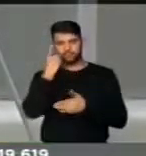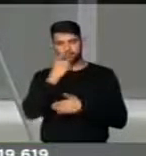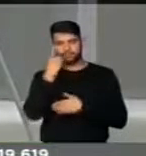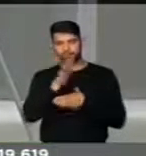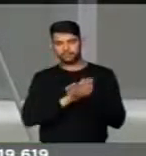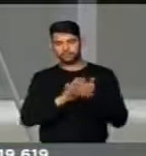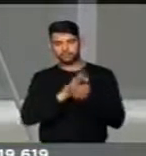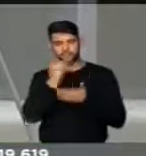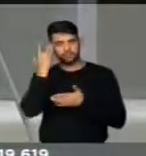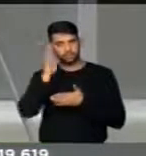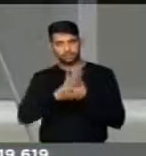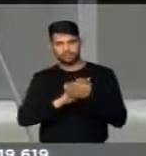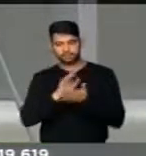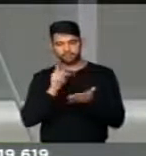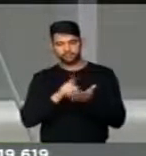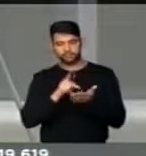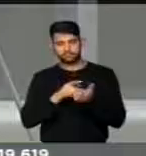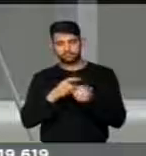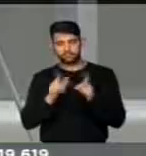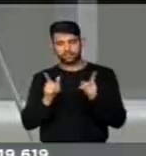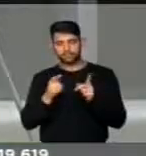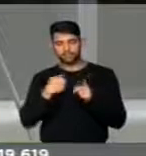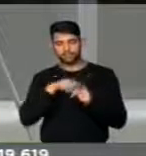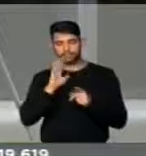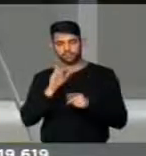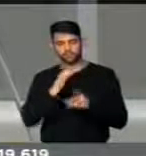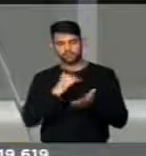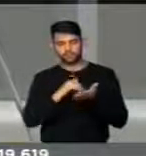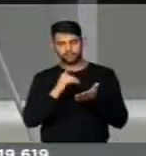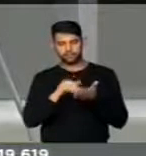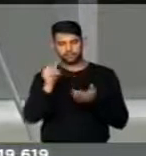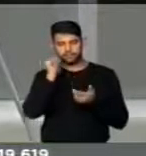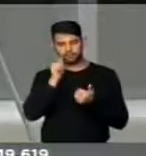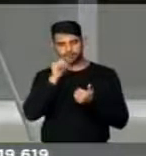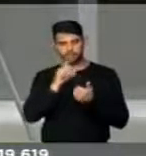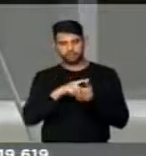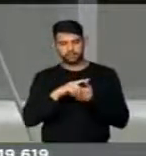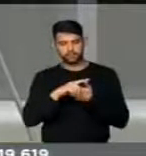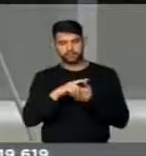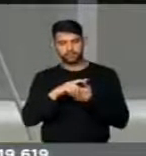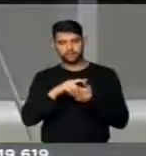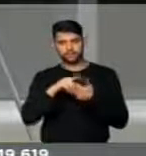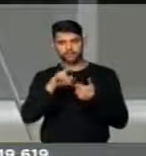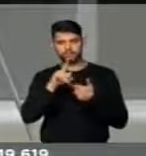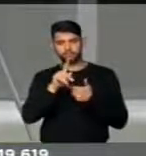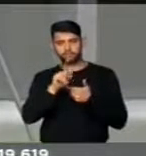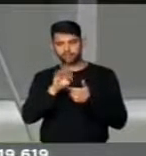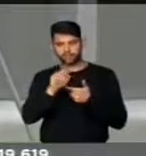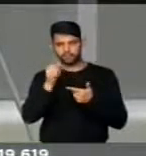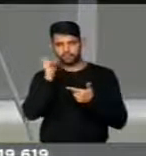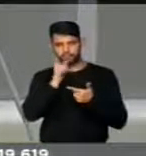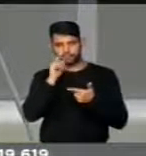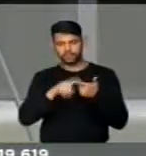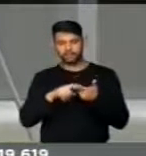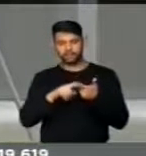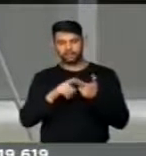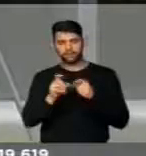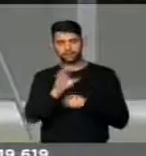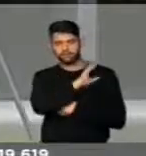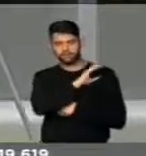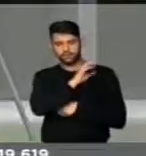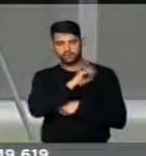deputada não deve saber desse fato, mas já existe a Secretaria da Mulher, a Procuradoria da Mulher, a